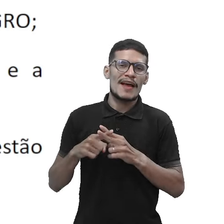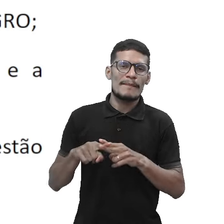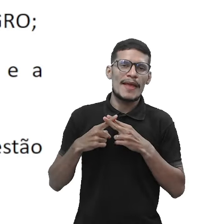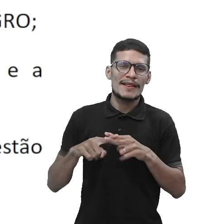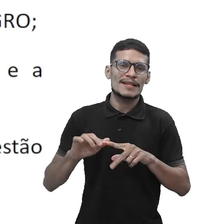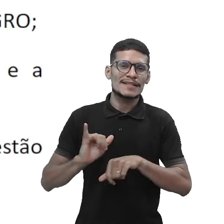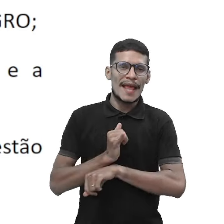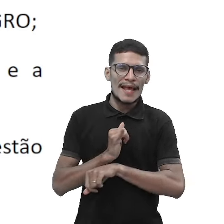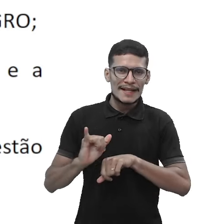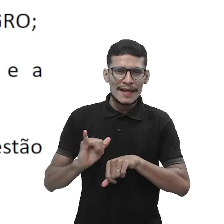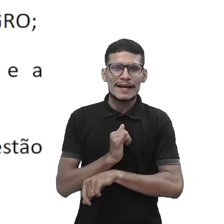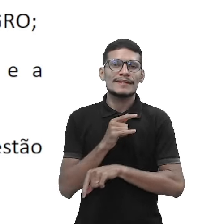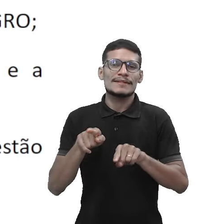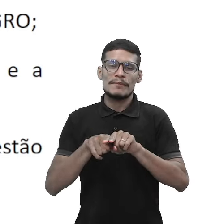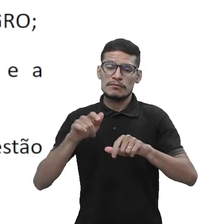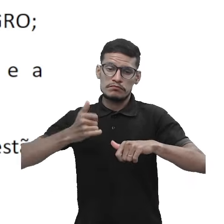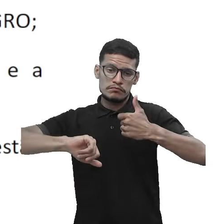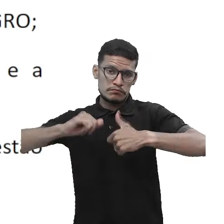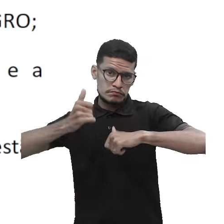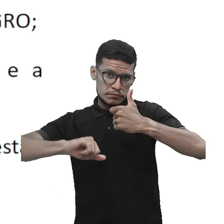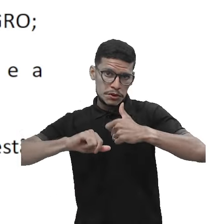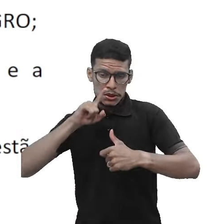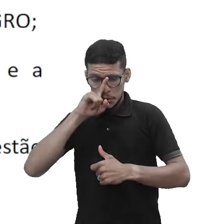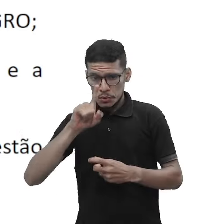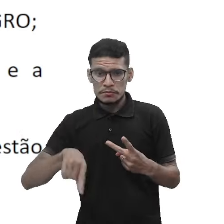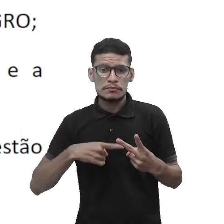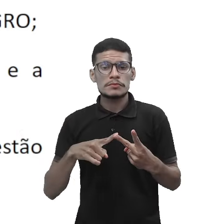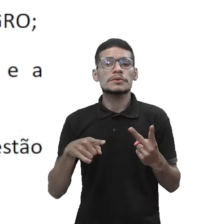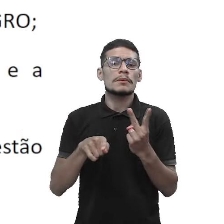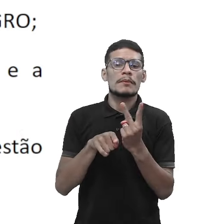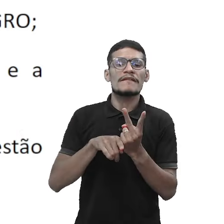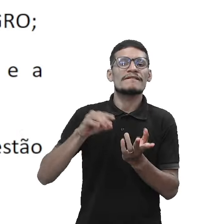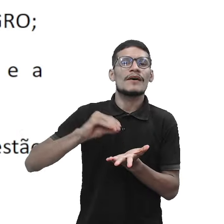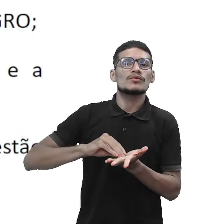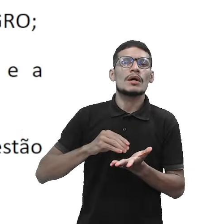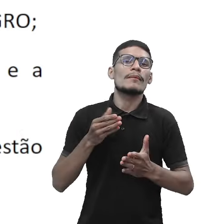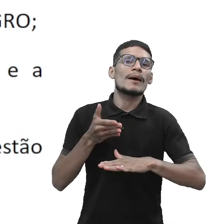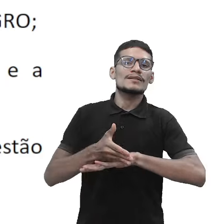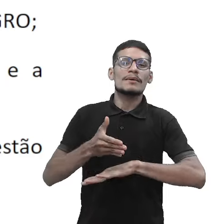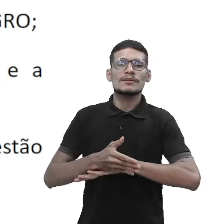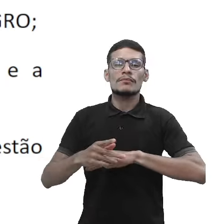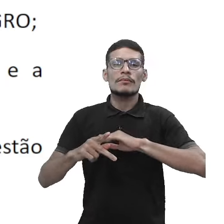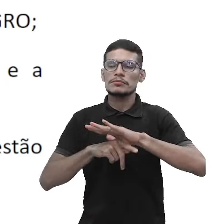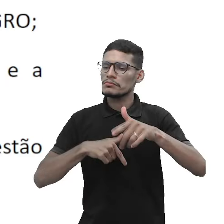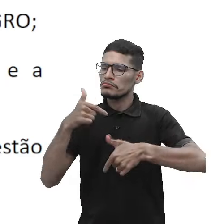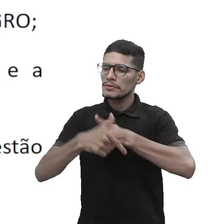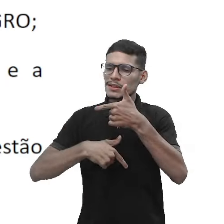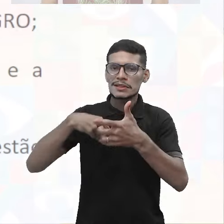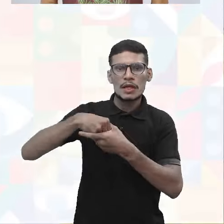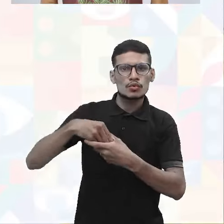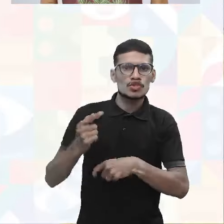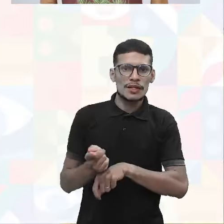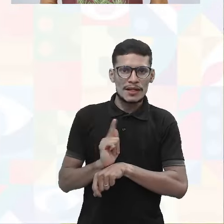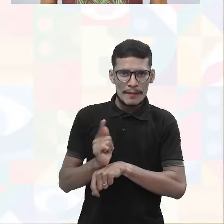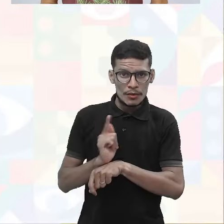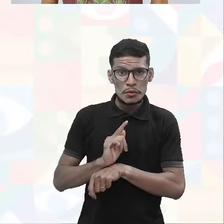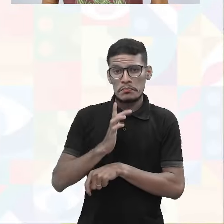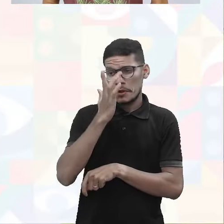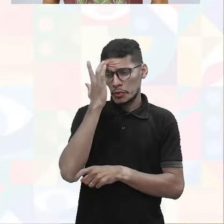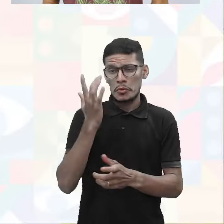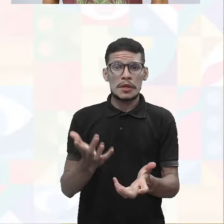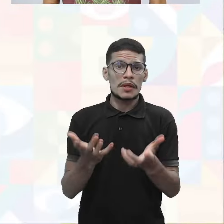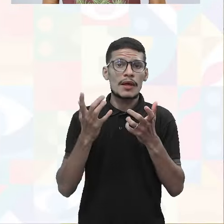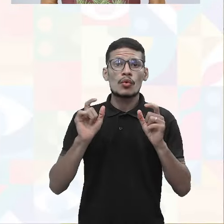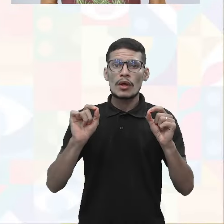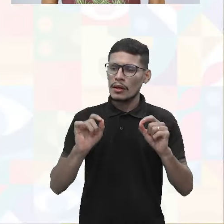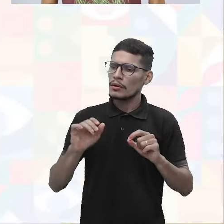risco. Essa falta de previsão da participação ativa dos trabalhadores dentro do gerenciamento. Então, o pessoal quer que seja mais